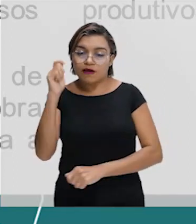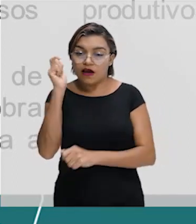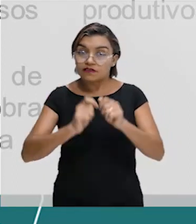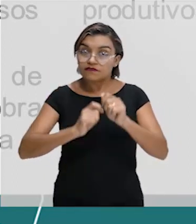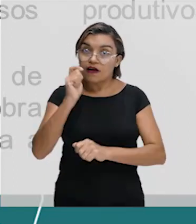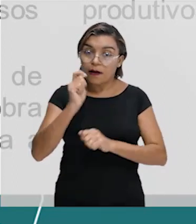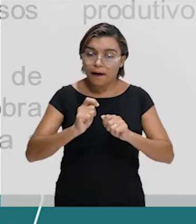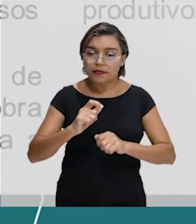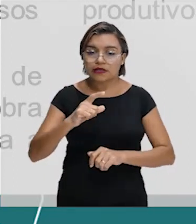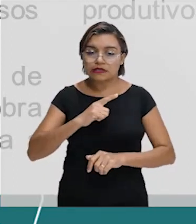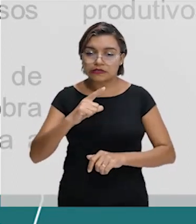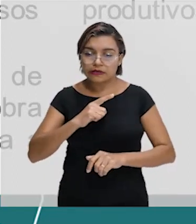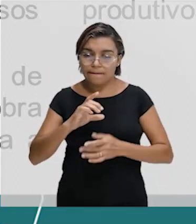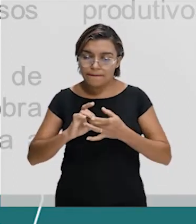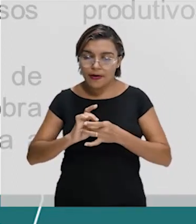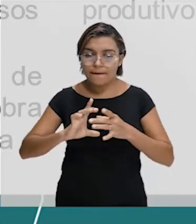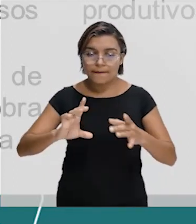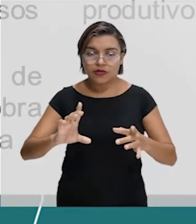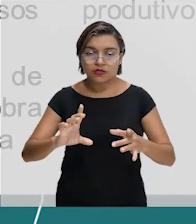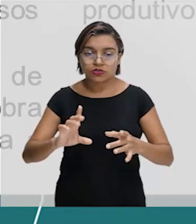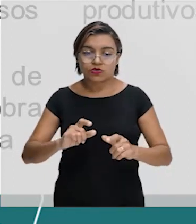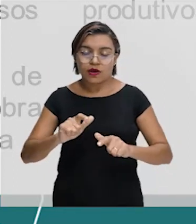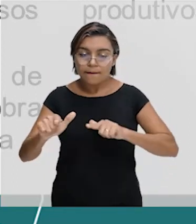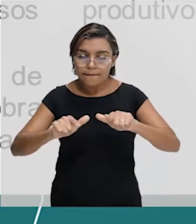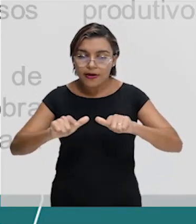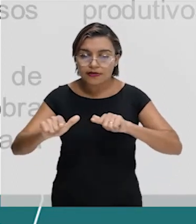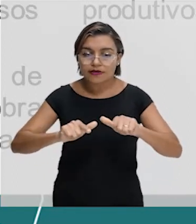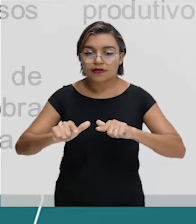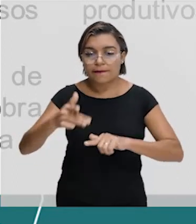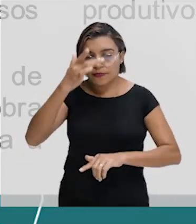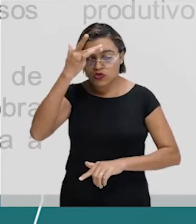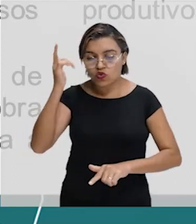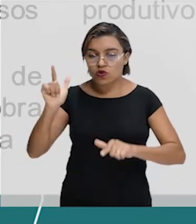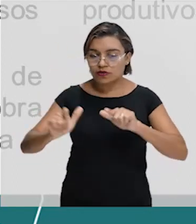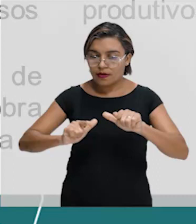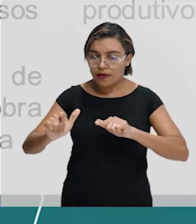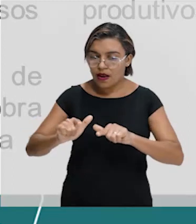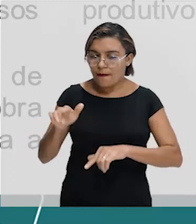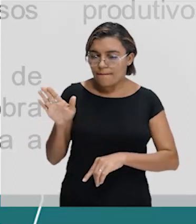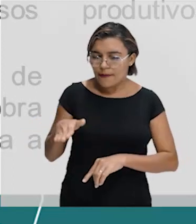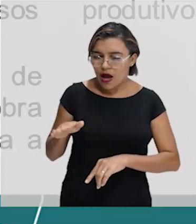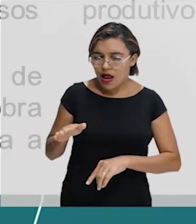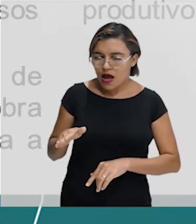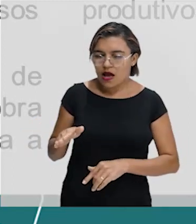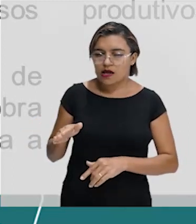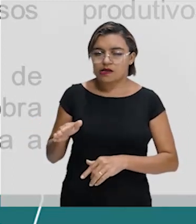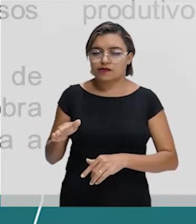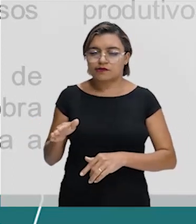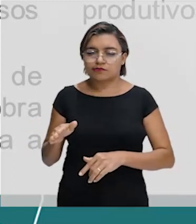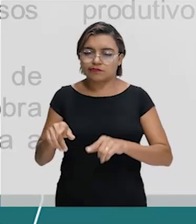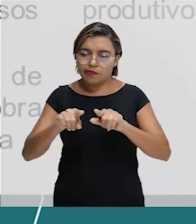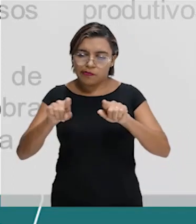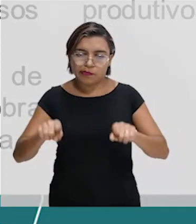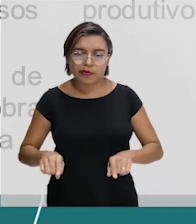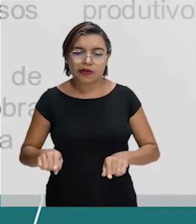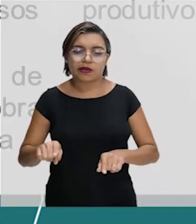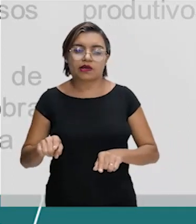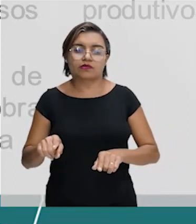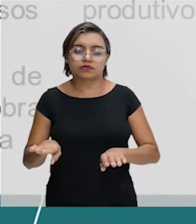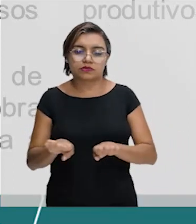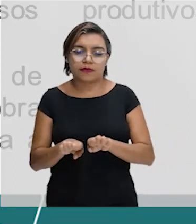matérias-primas mais baratas e o emprego de mão de obra mais em conta, reduzindo os salários e